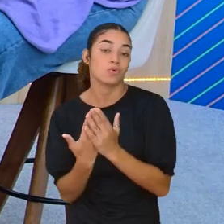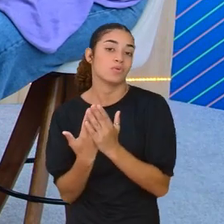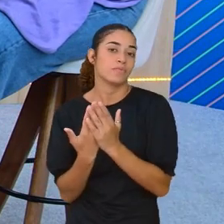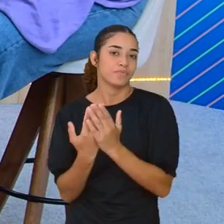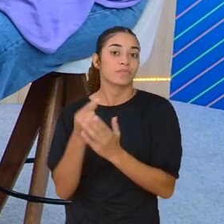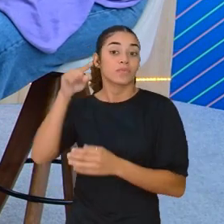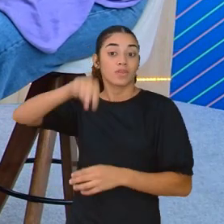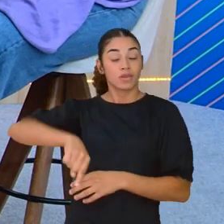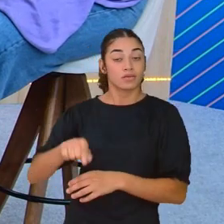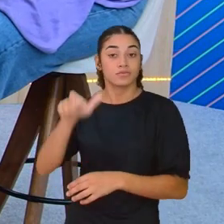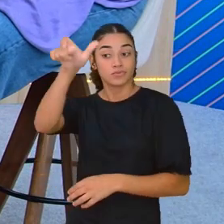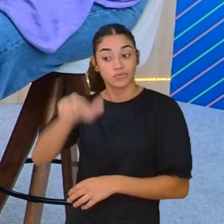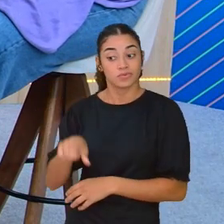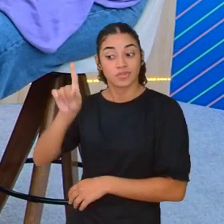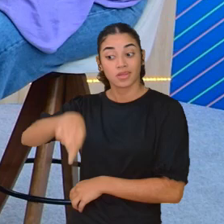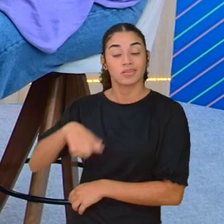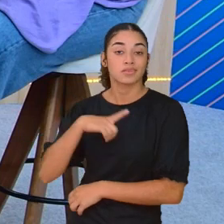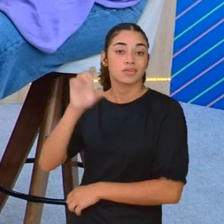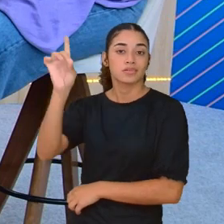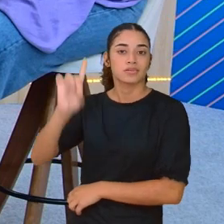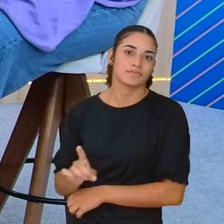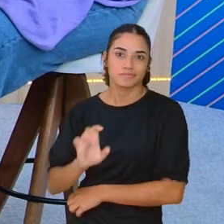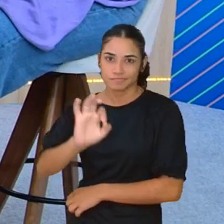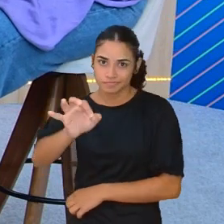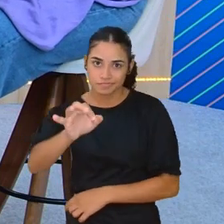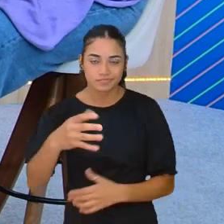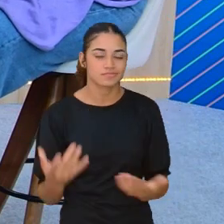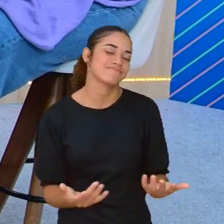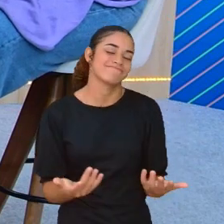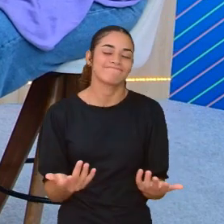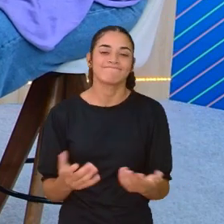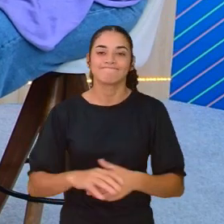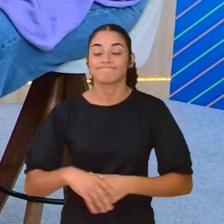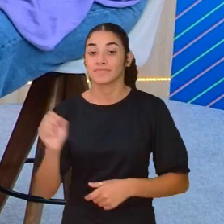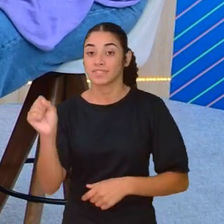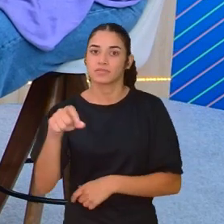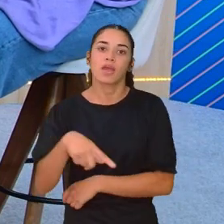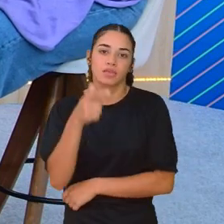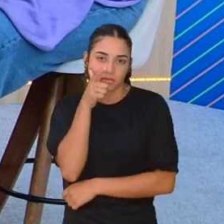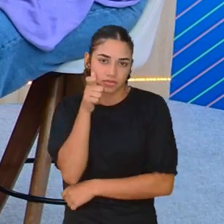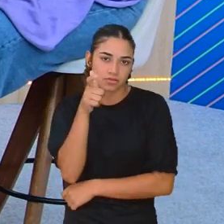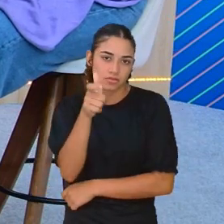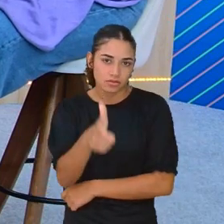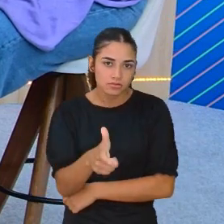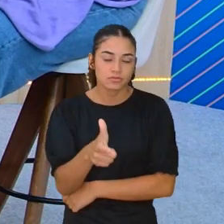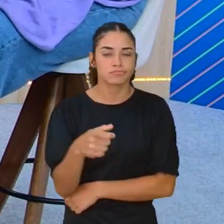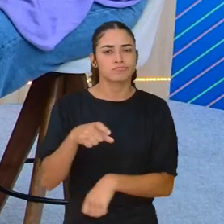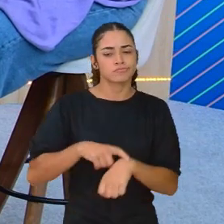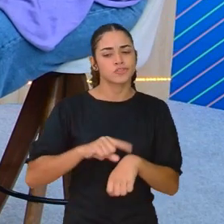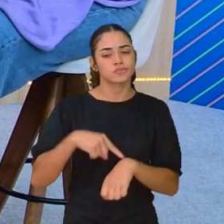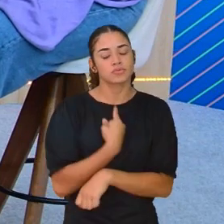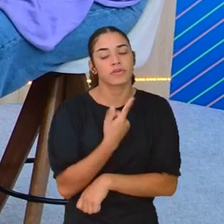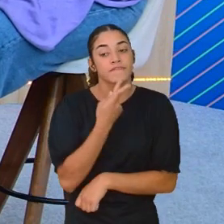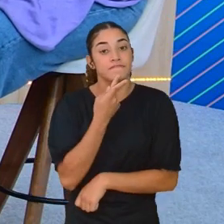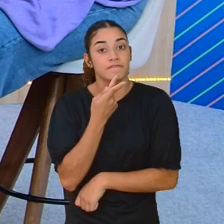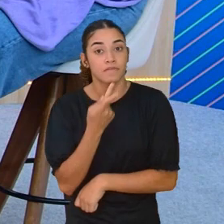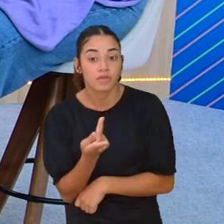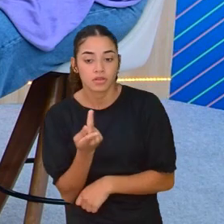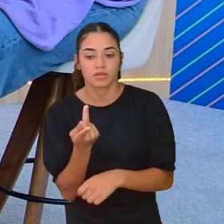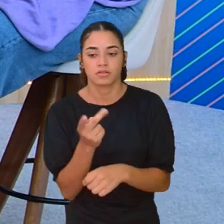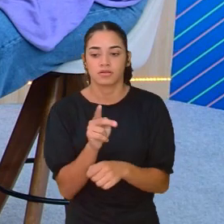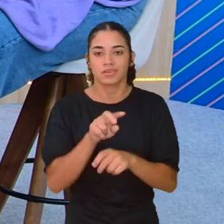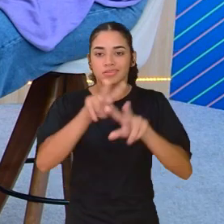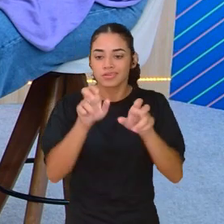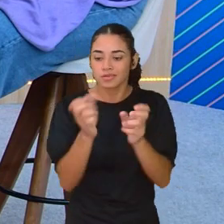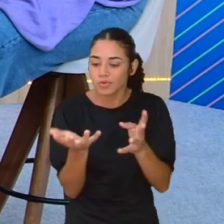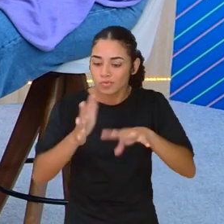deficiência, não é, Ivânia? Isso. Então, é interessante quando começamos a falar sobre inclusão,